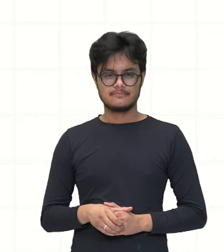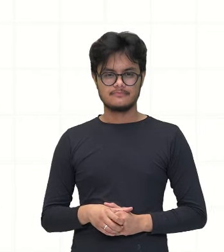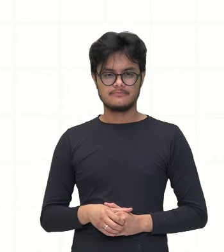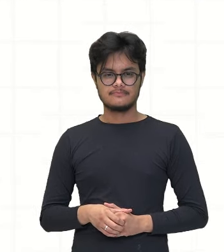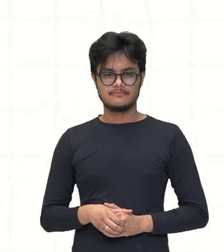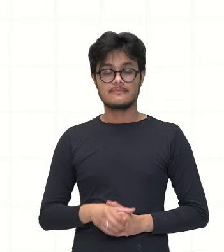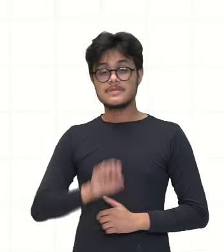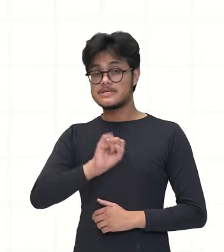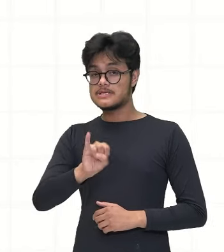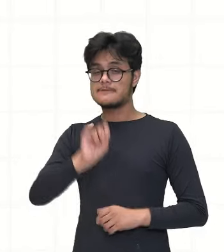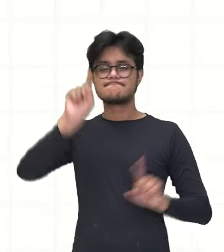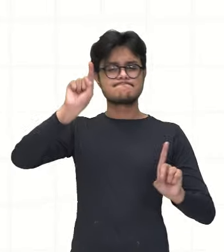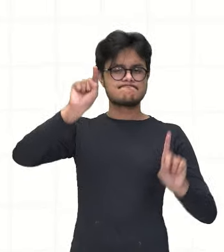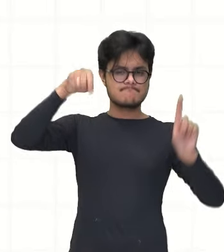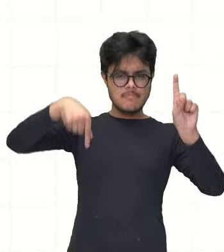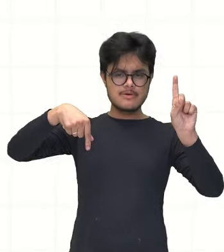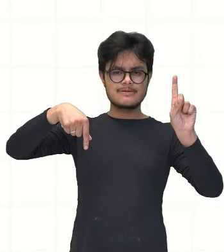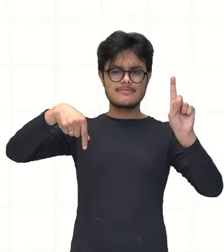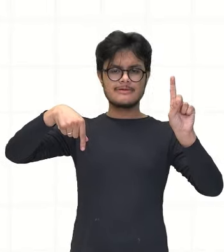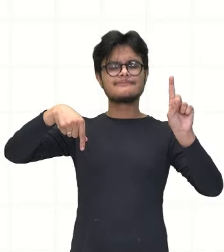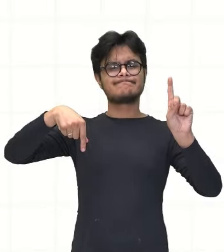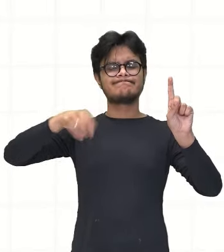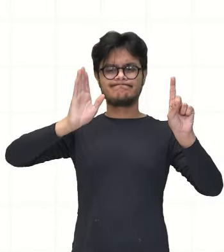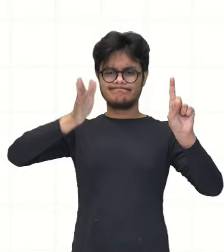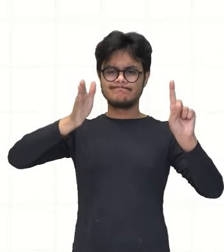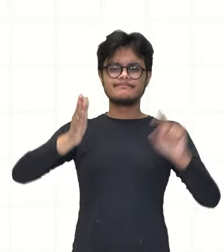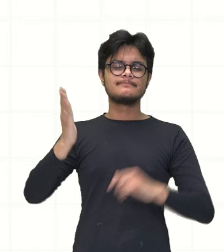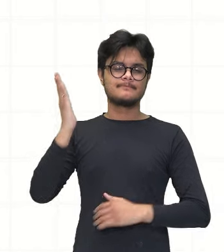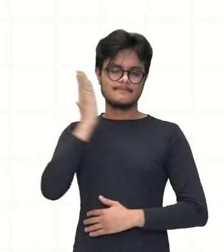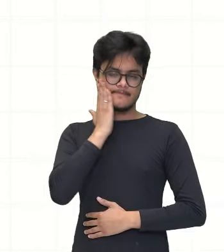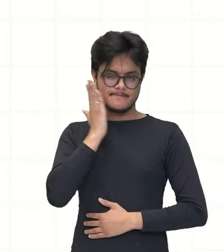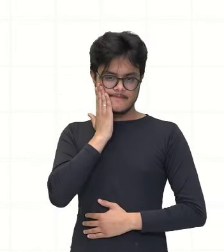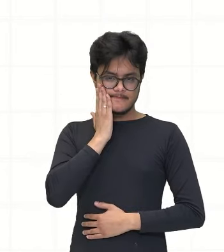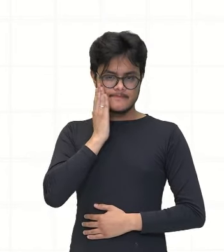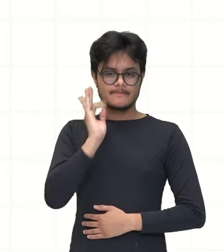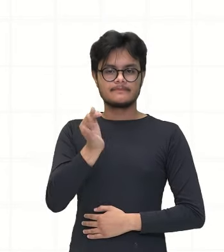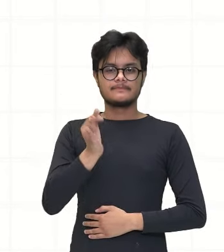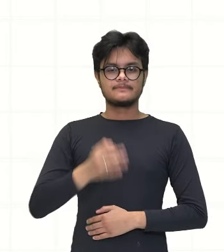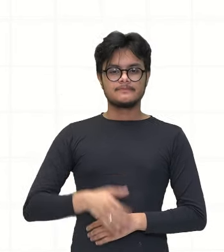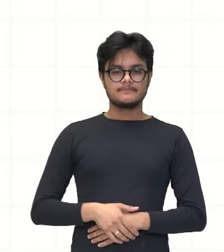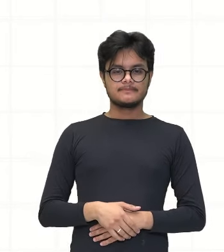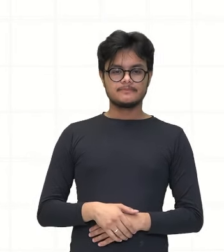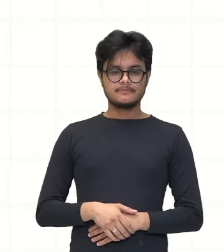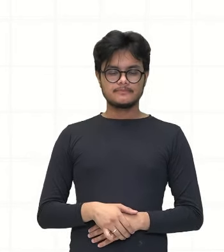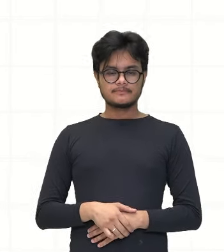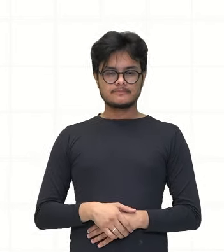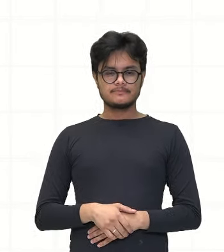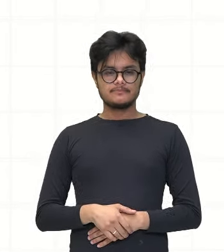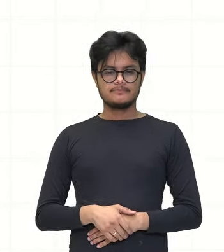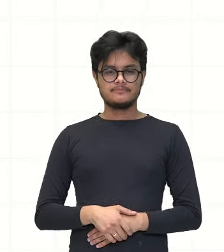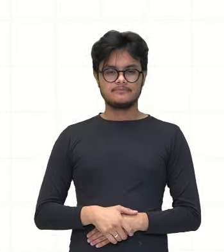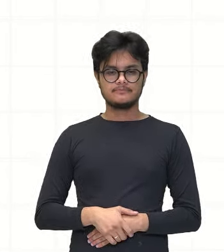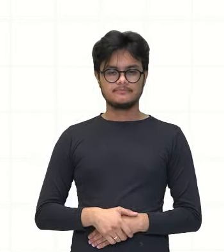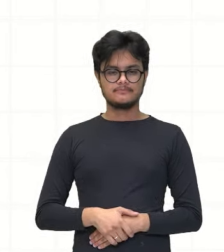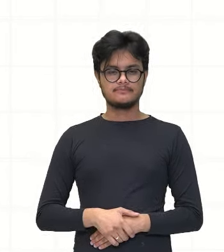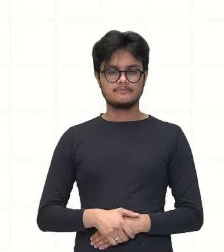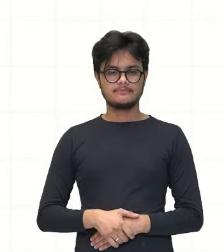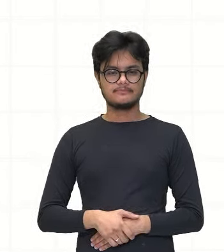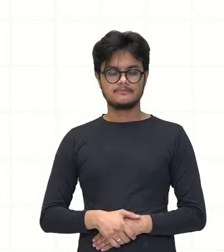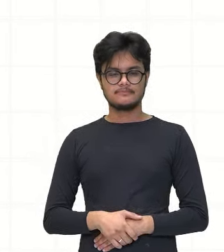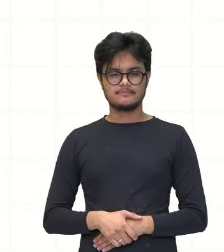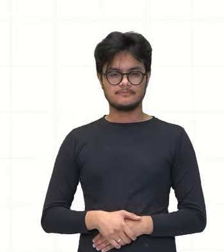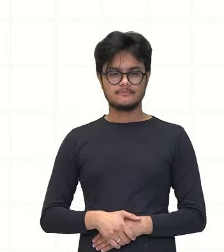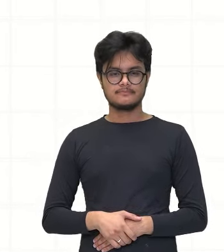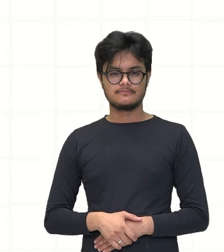elas são inversamente, vou colocar aqui, elas são inversamente proporcionais,